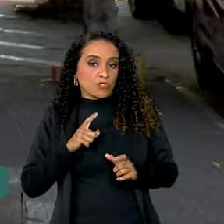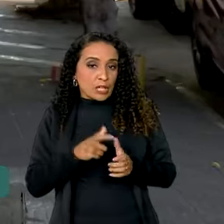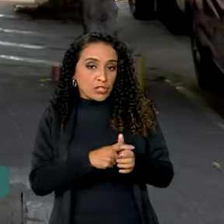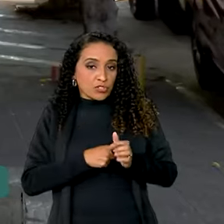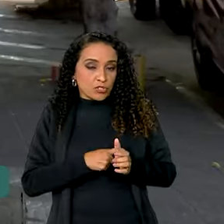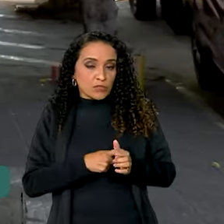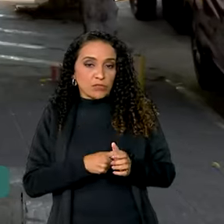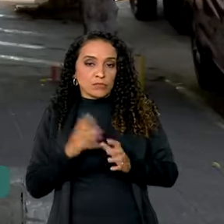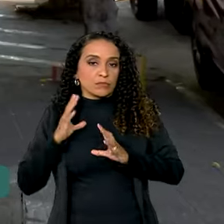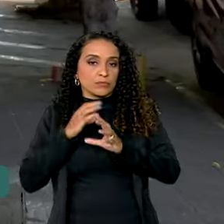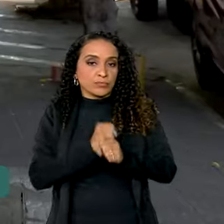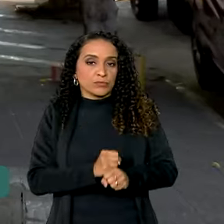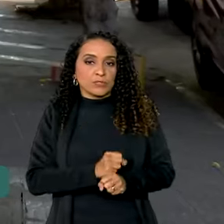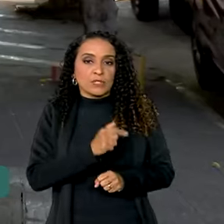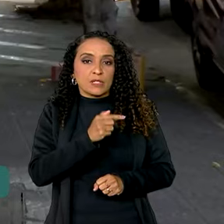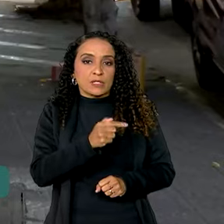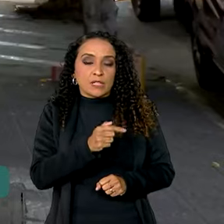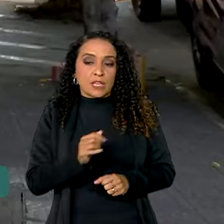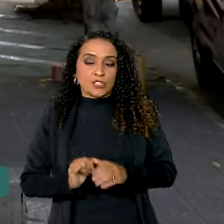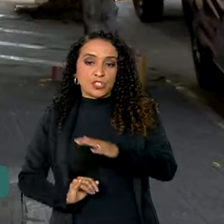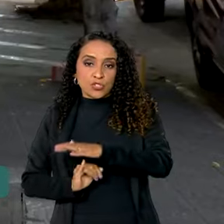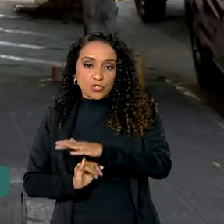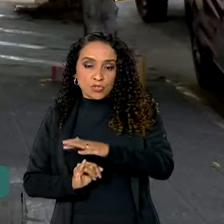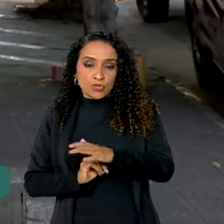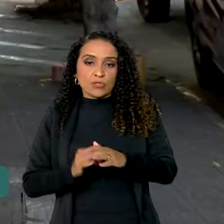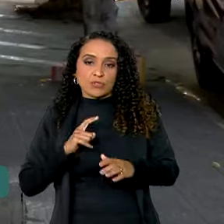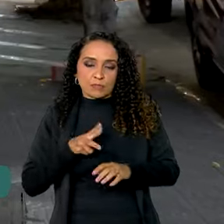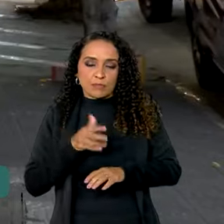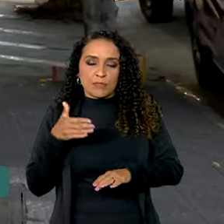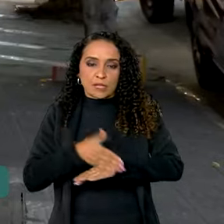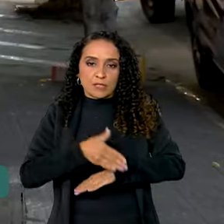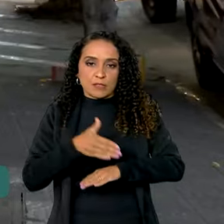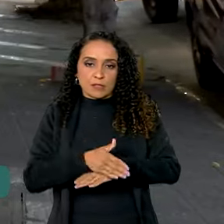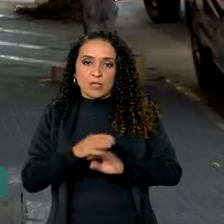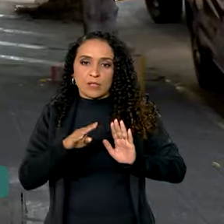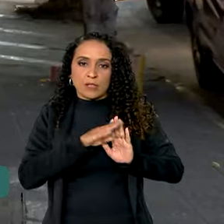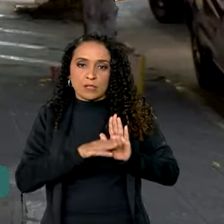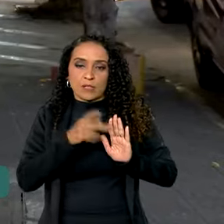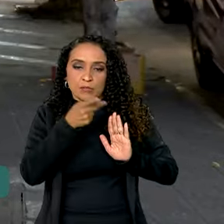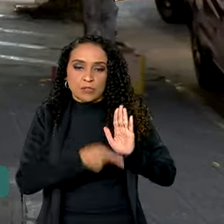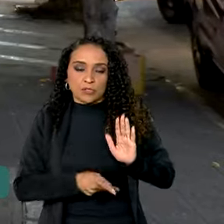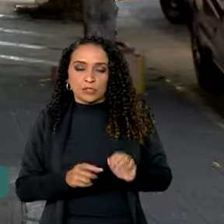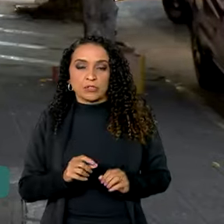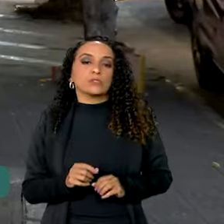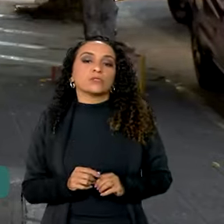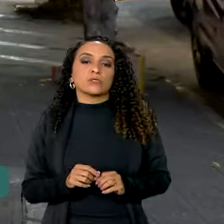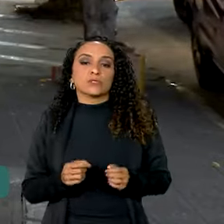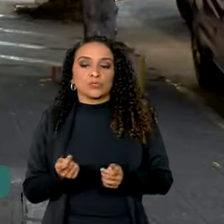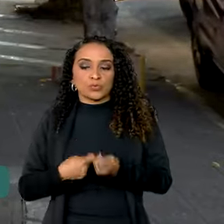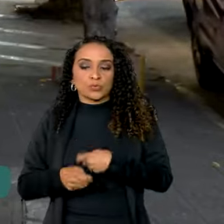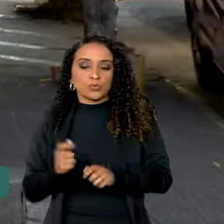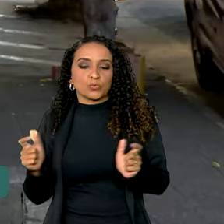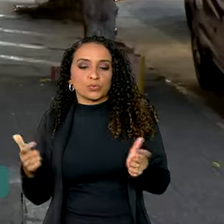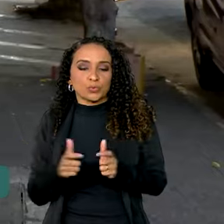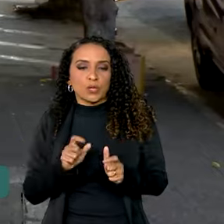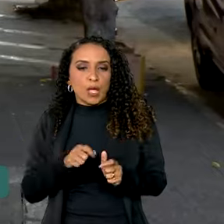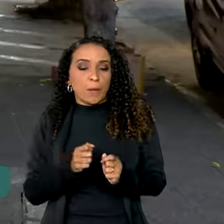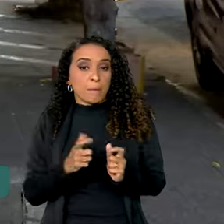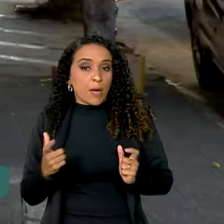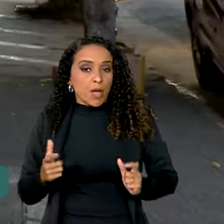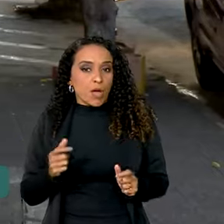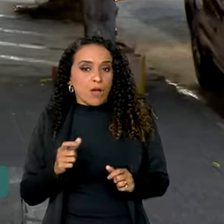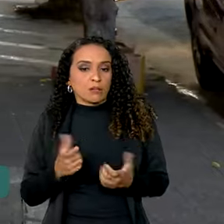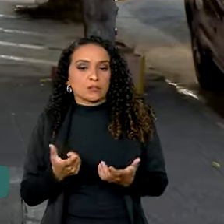dívida. No total, sete instituições participam desse projeto. Os pequenos negócios são os maiores